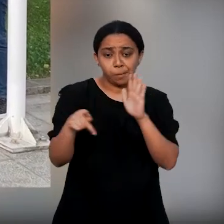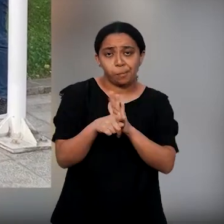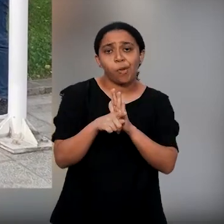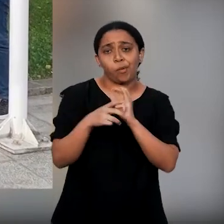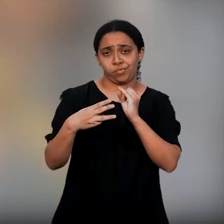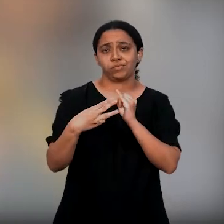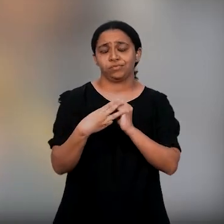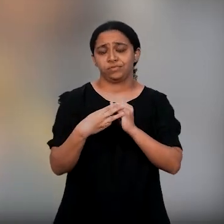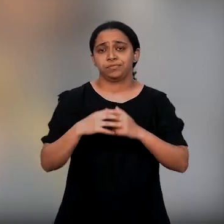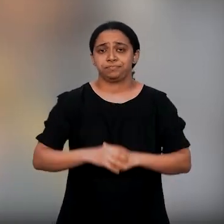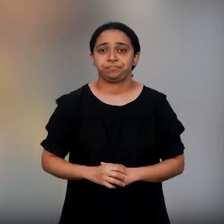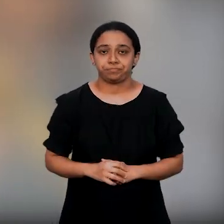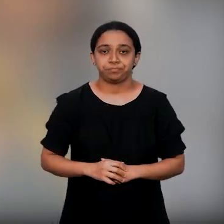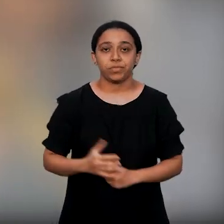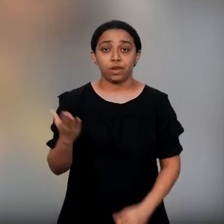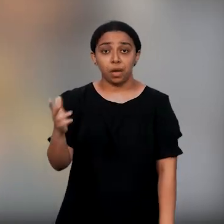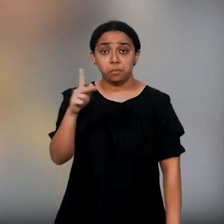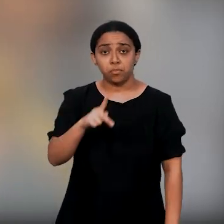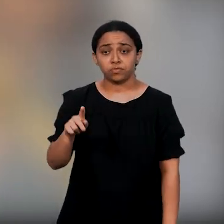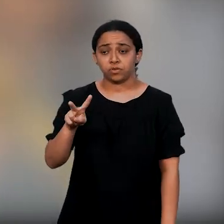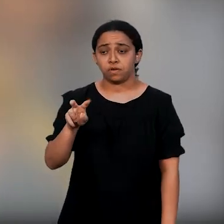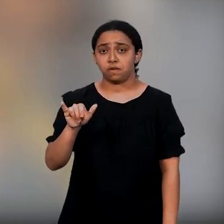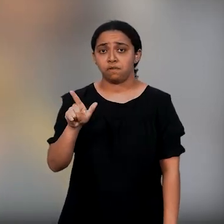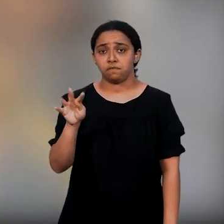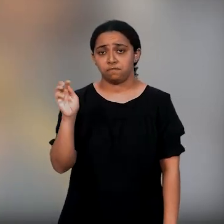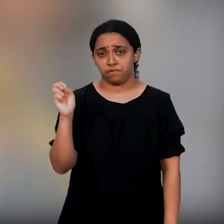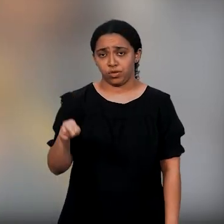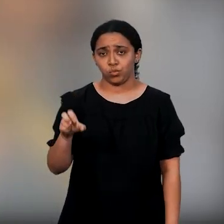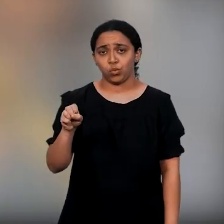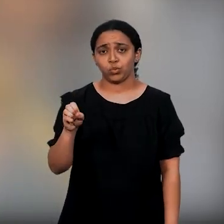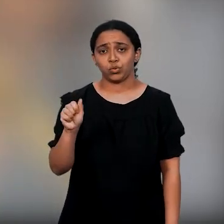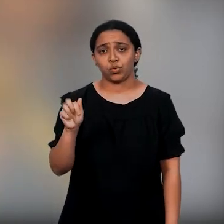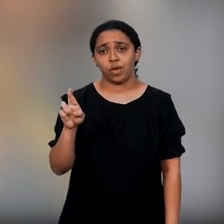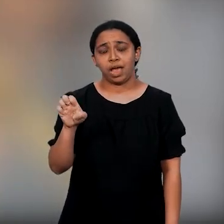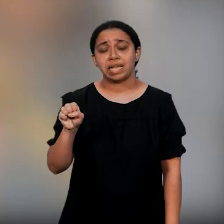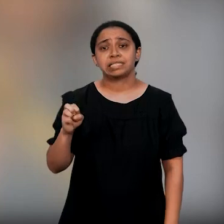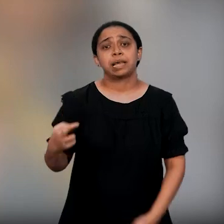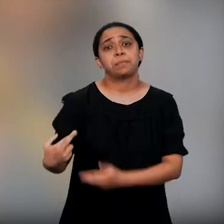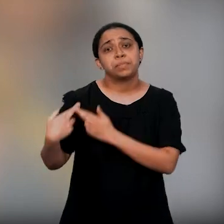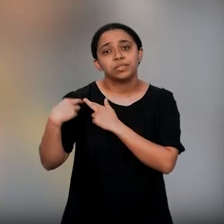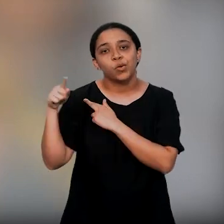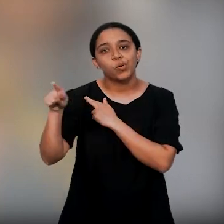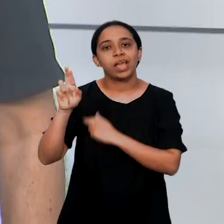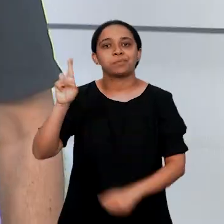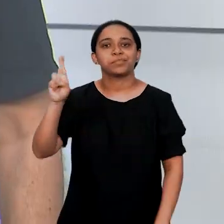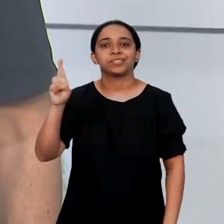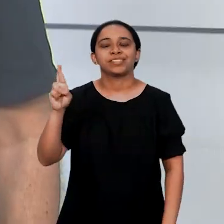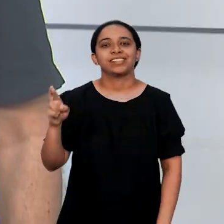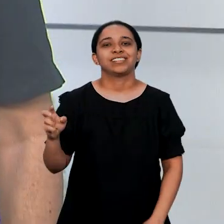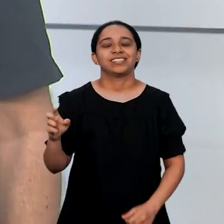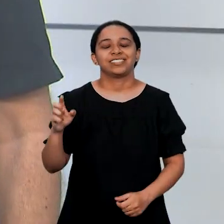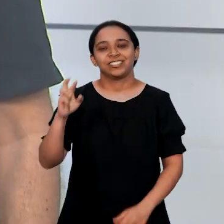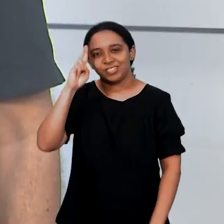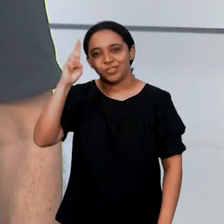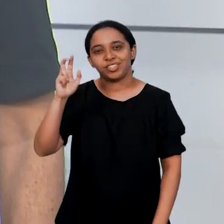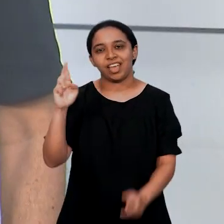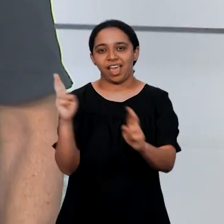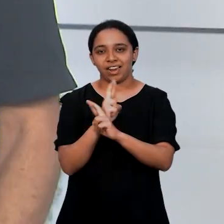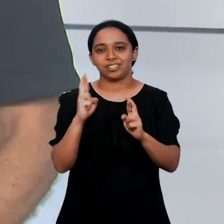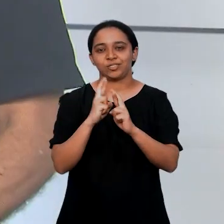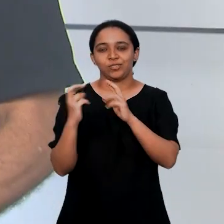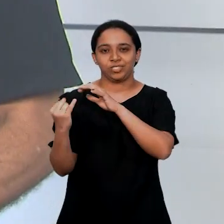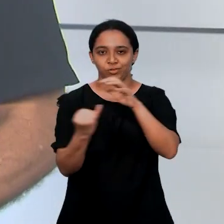e ações do Programa de Internacionalização do Instituto Federal, com o professor Wilton Soares, da